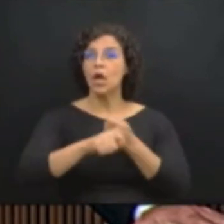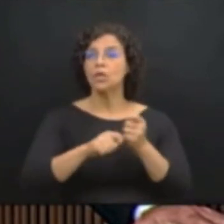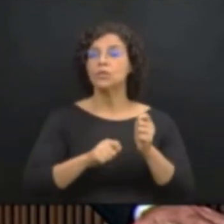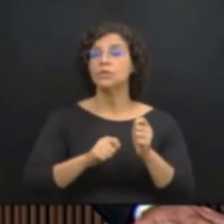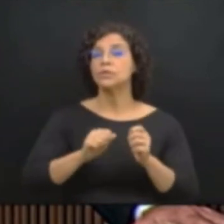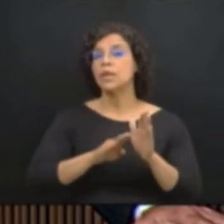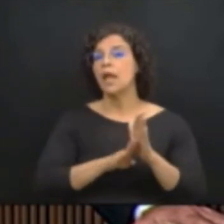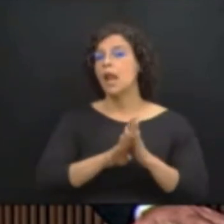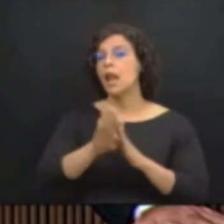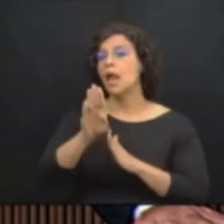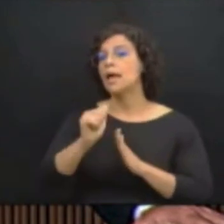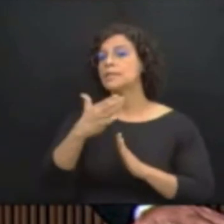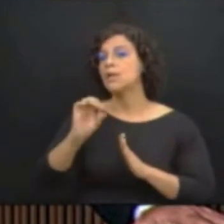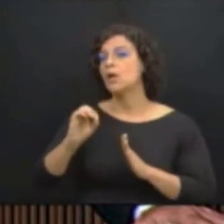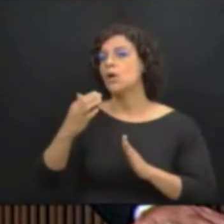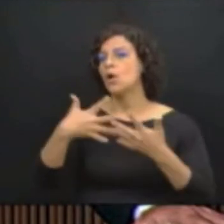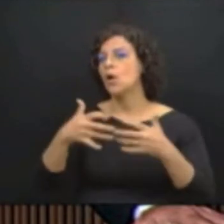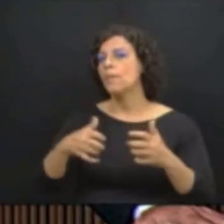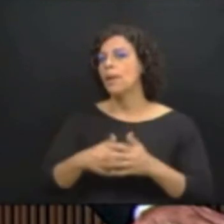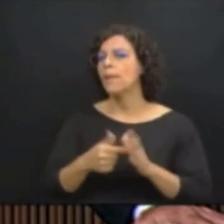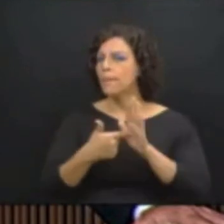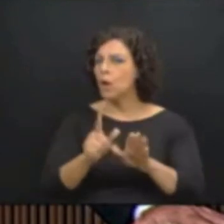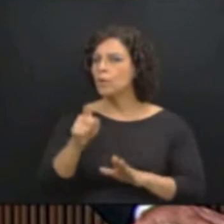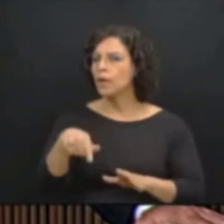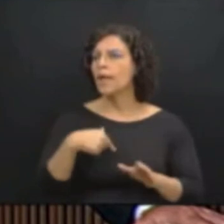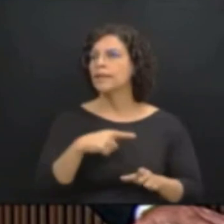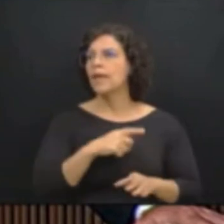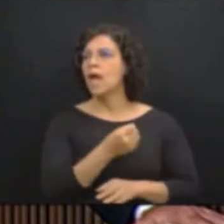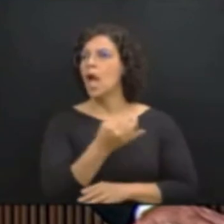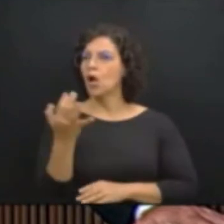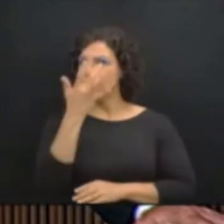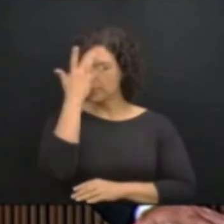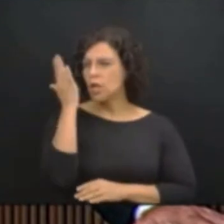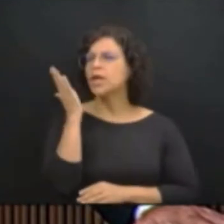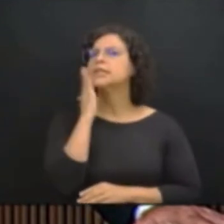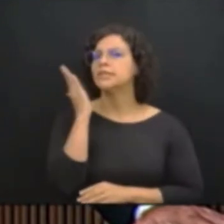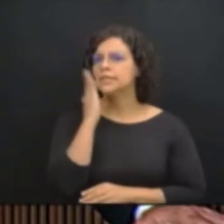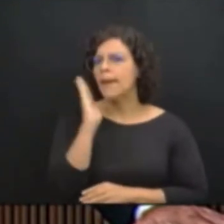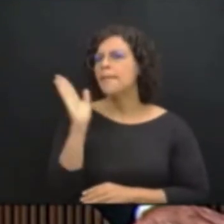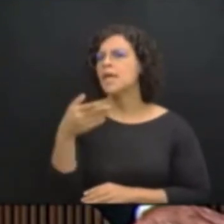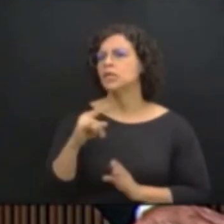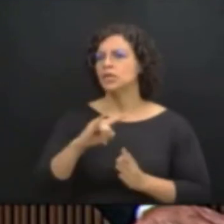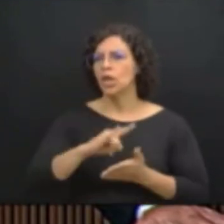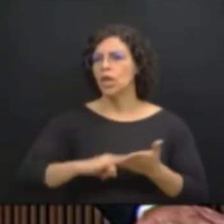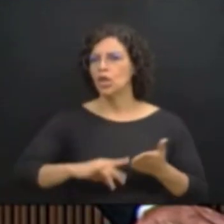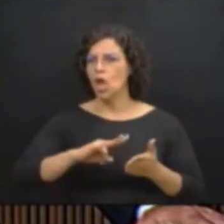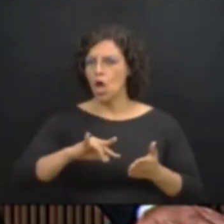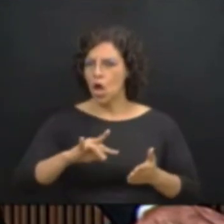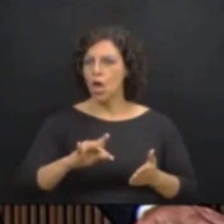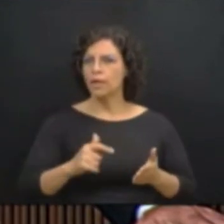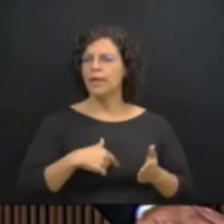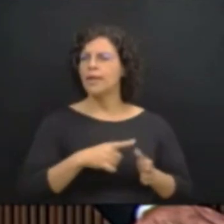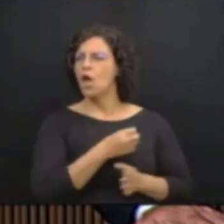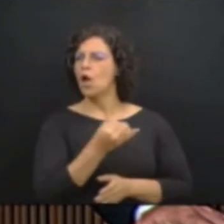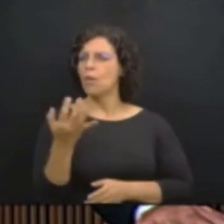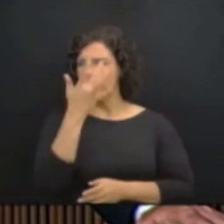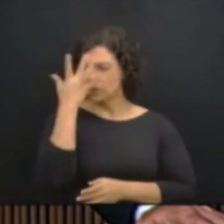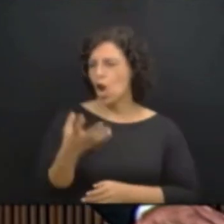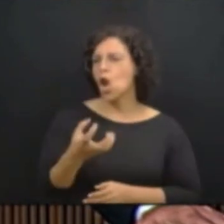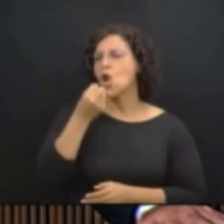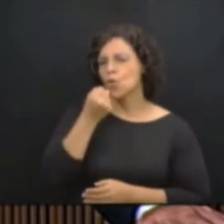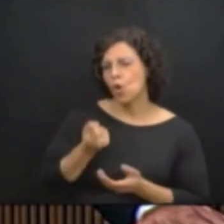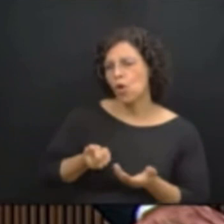da Copel. Tudo indica que alguém sabia desta nota e que alguém ganhou muito dinheiro